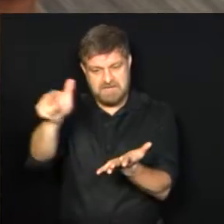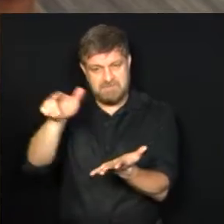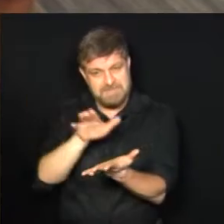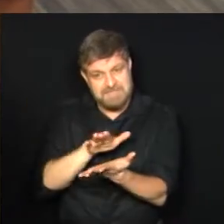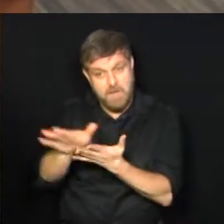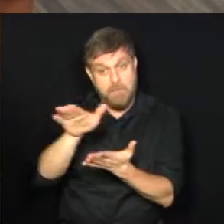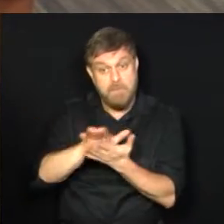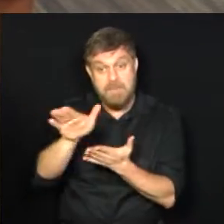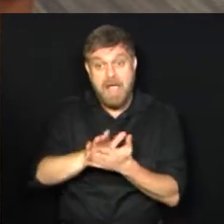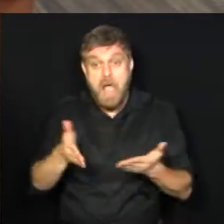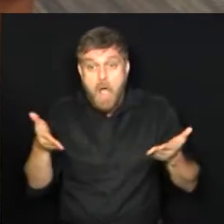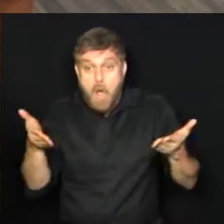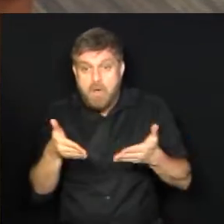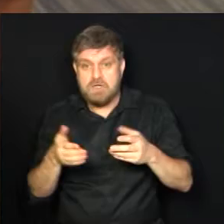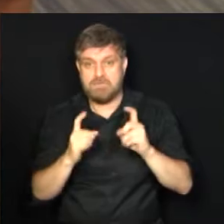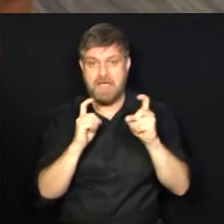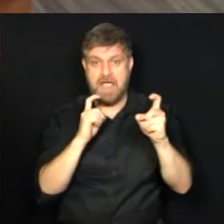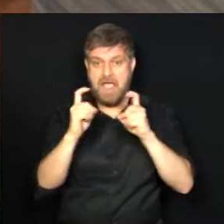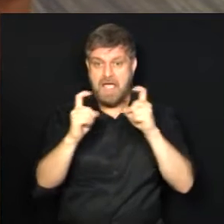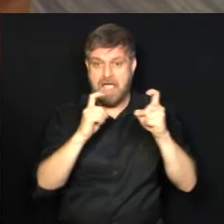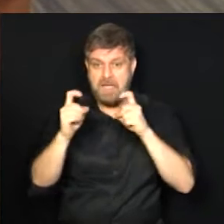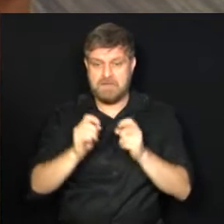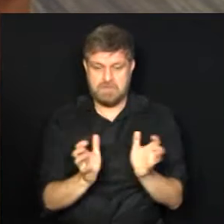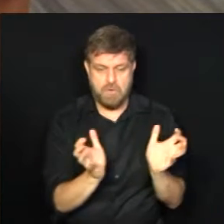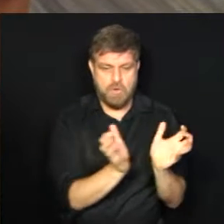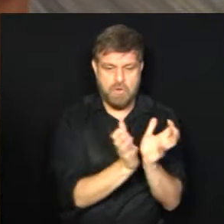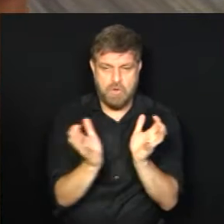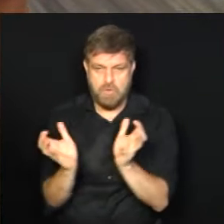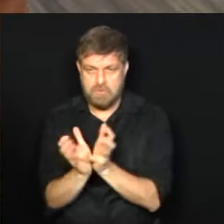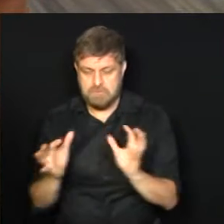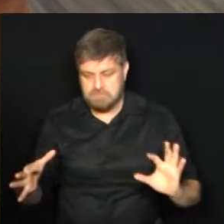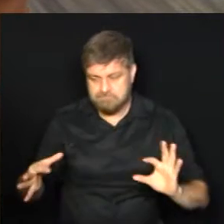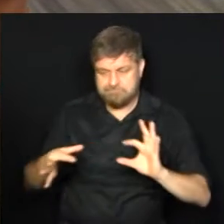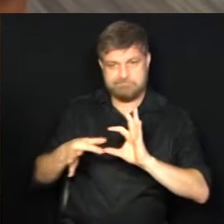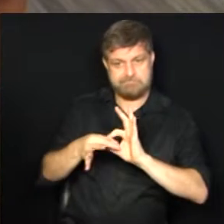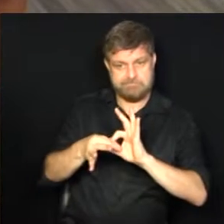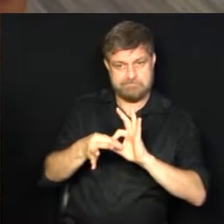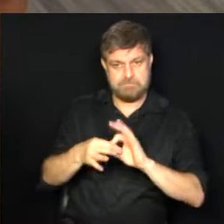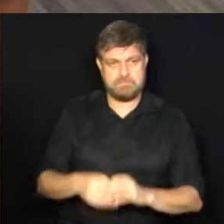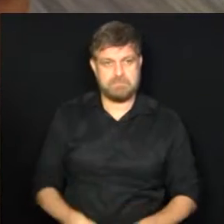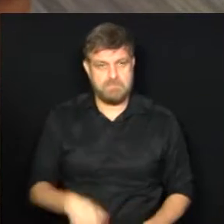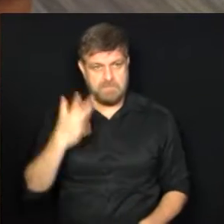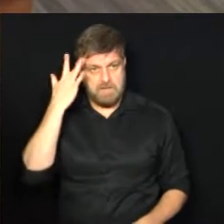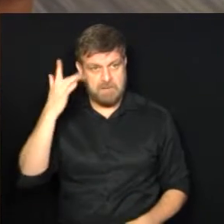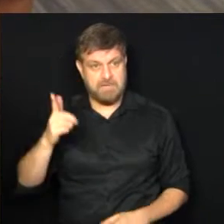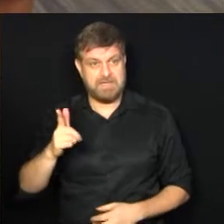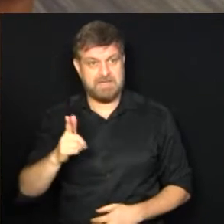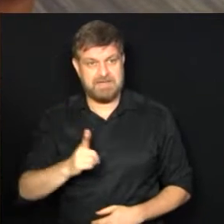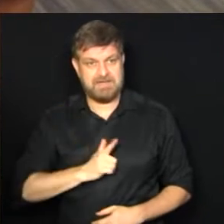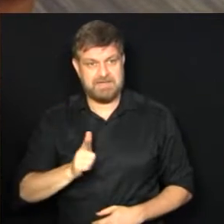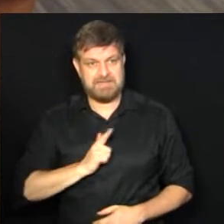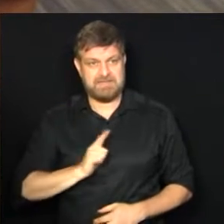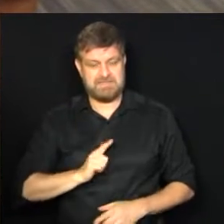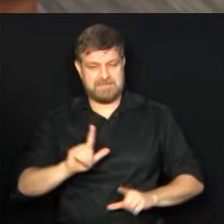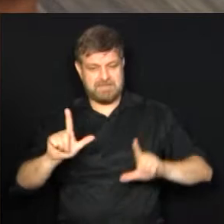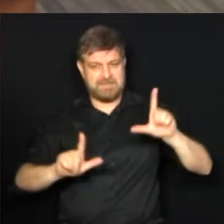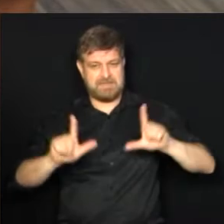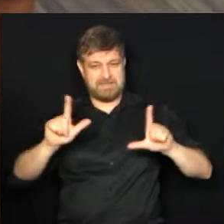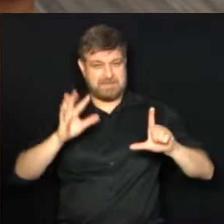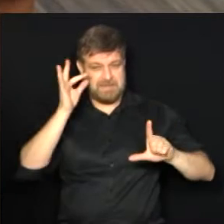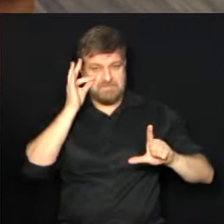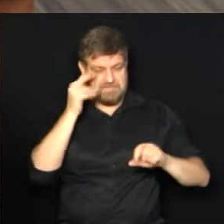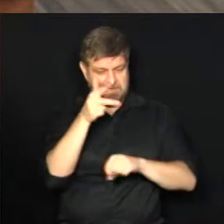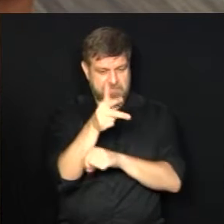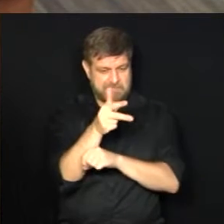de hoje. Reunião Conjunta de Comissões, Gabriel. Exatamente. Então, amanhã nós teremos muitas transmissões aqui na TV